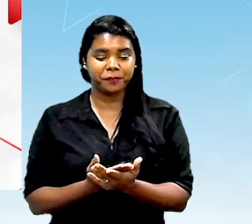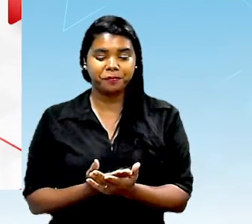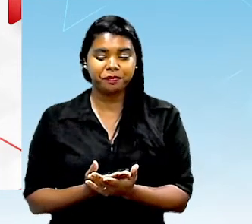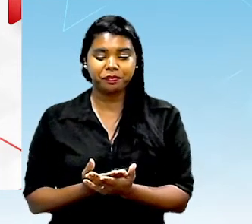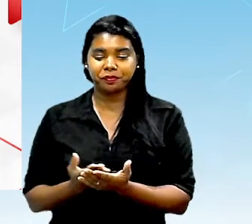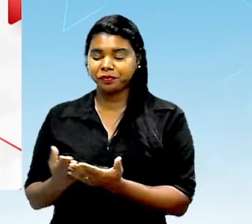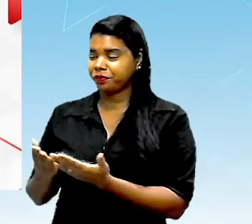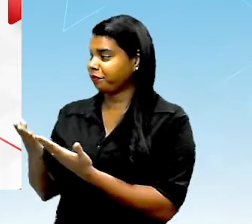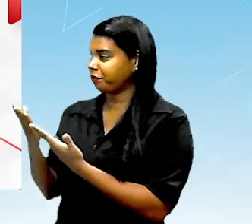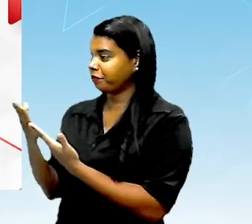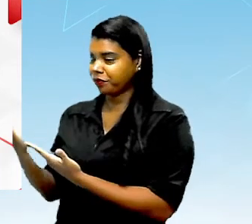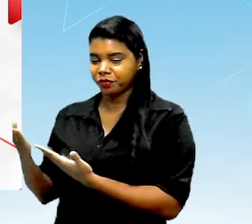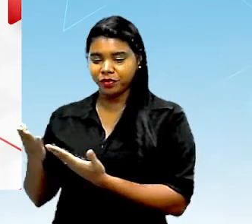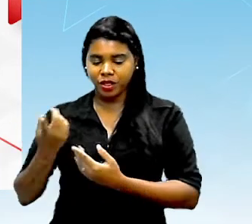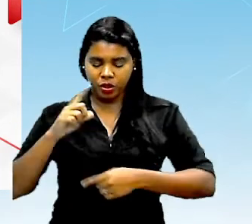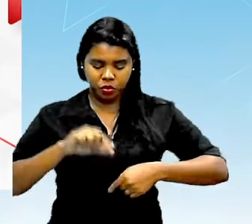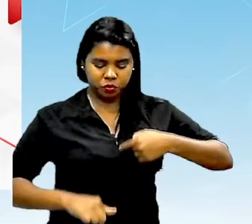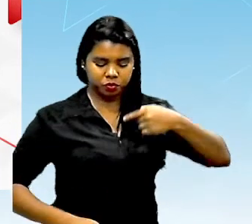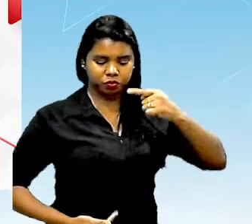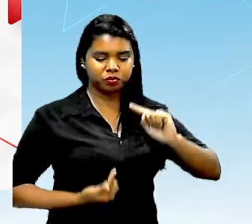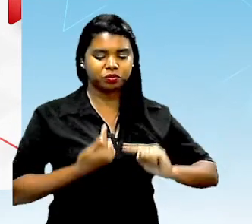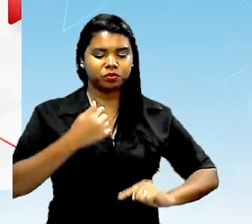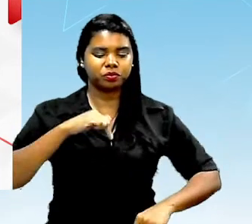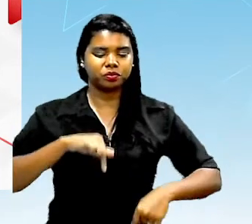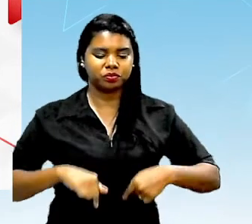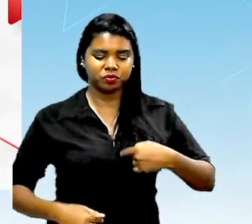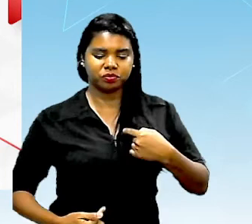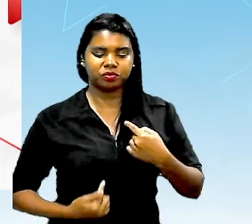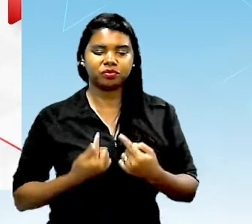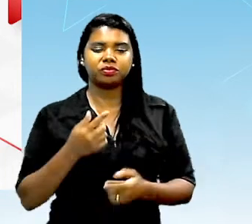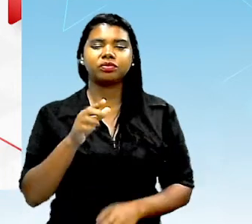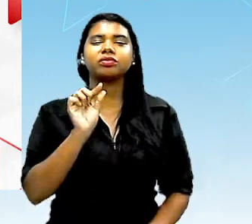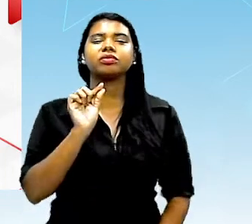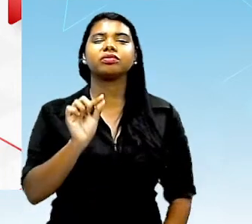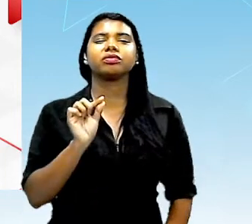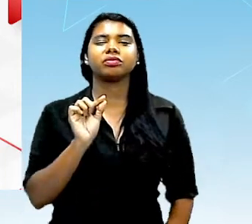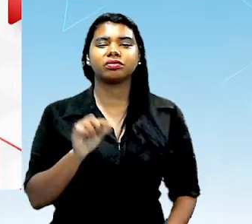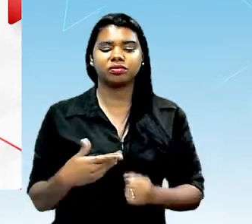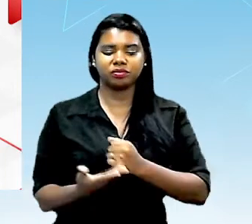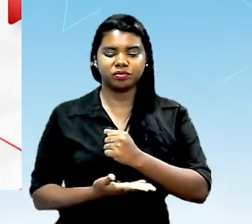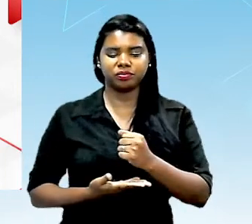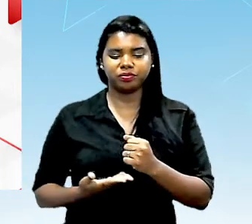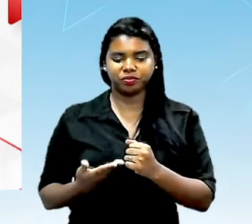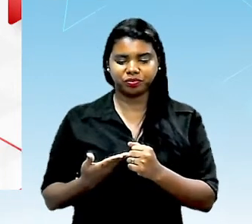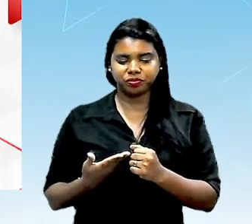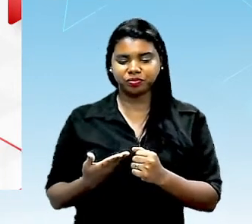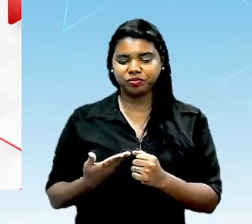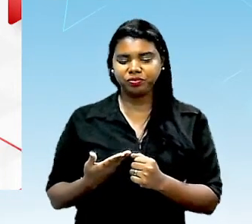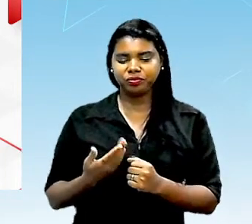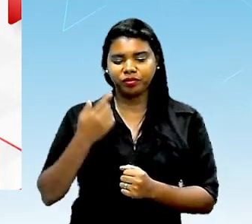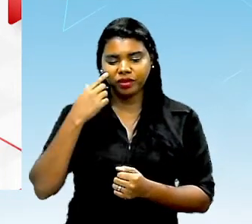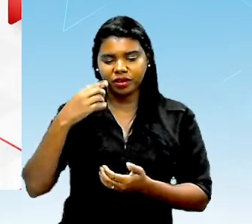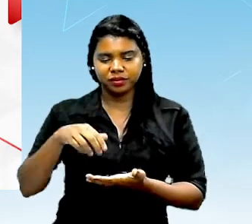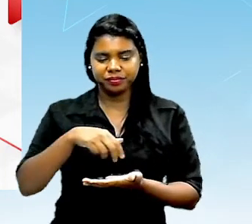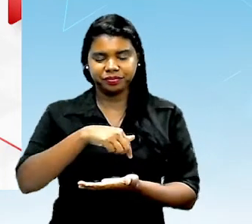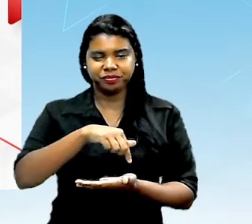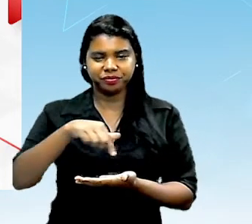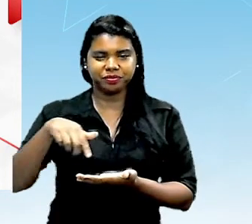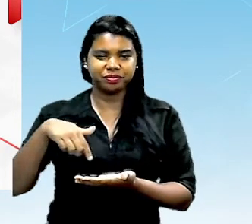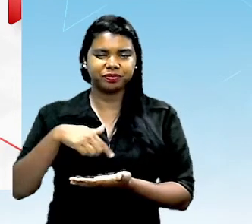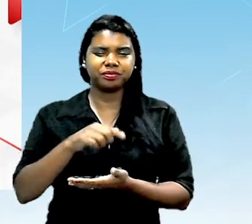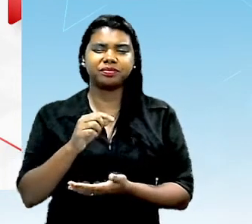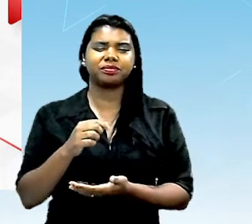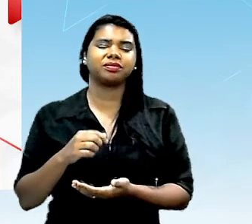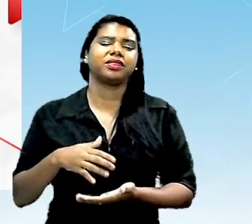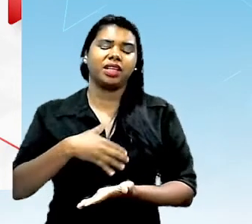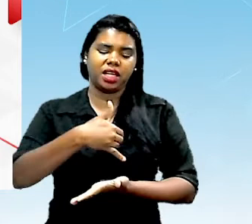rientes a gente tem aí os lipídios né o que são os lipídios lipídios são basicamente os óleos e gorduras e aí quais